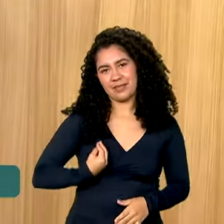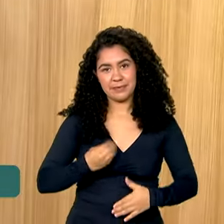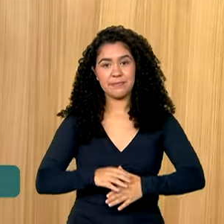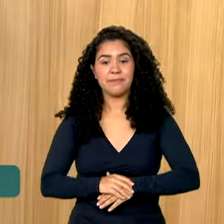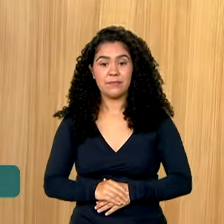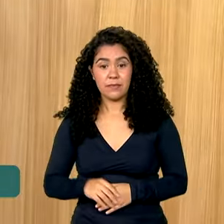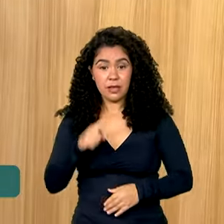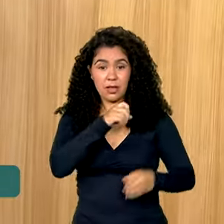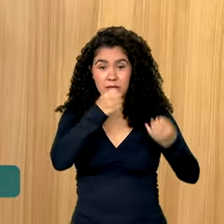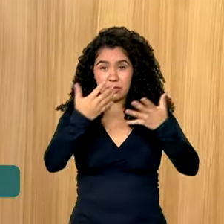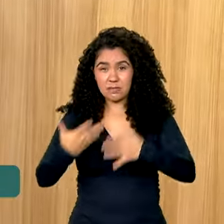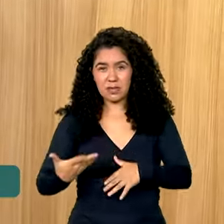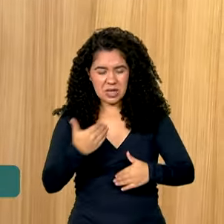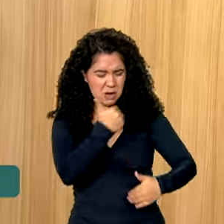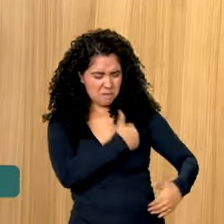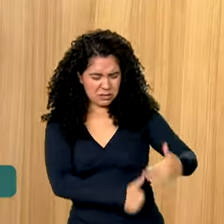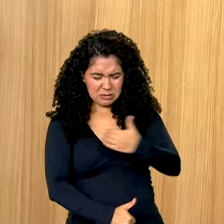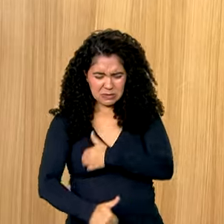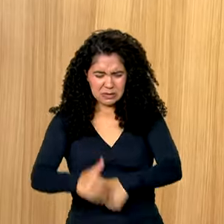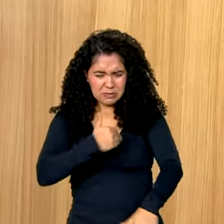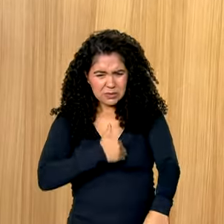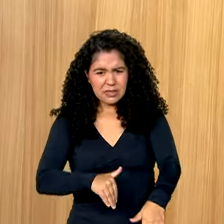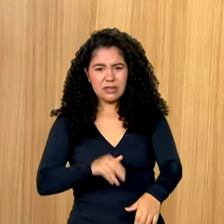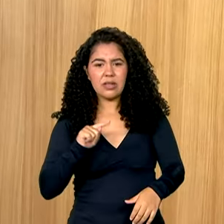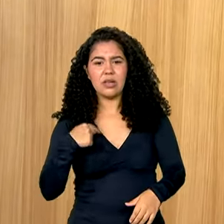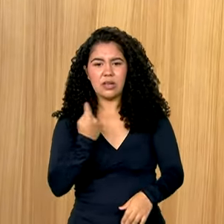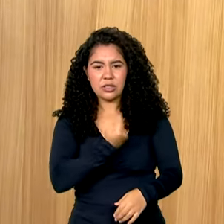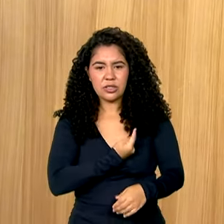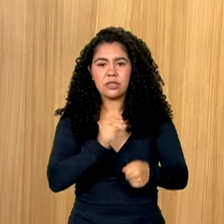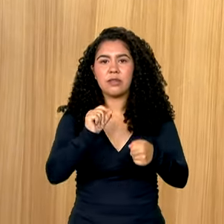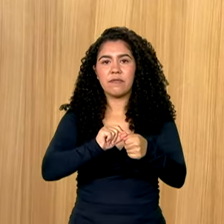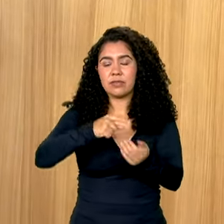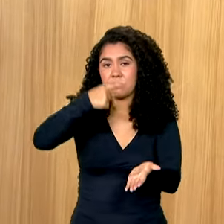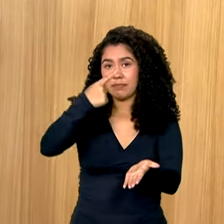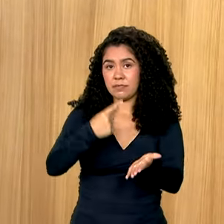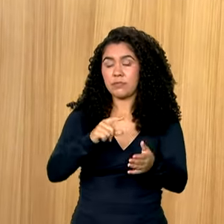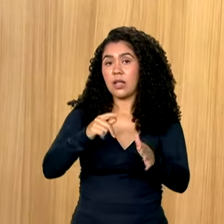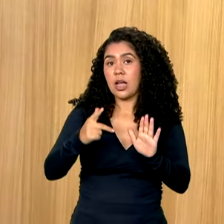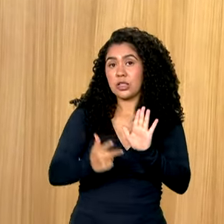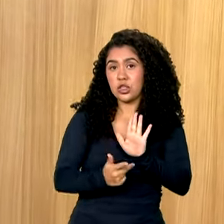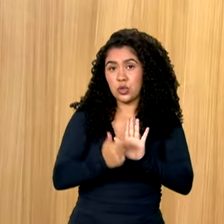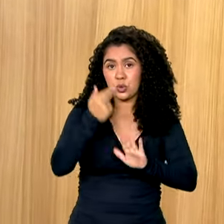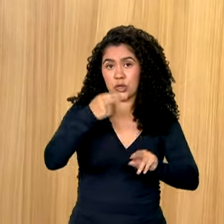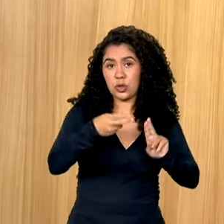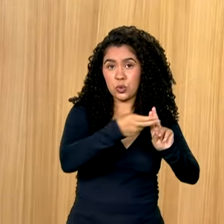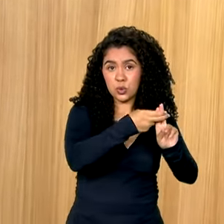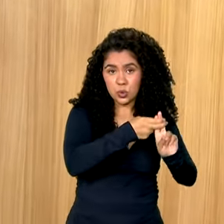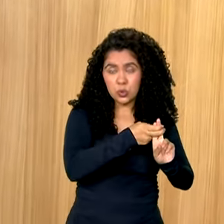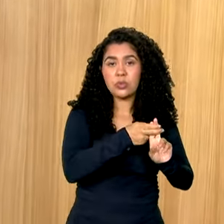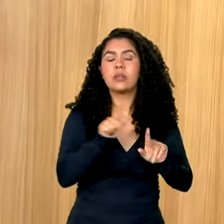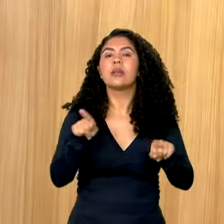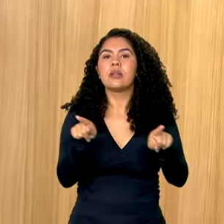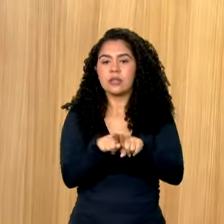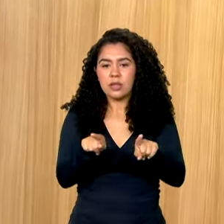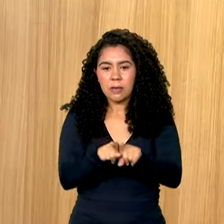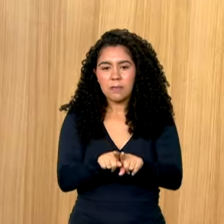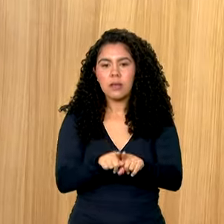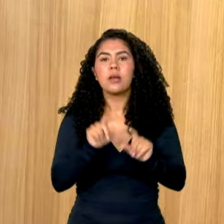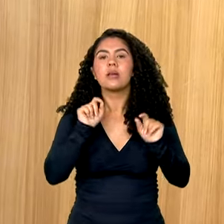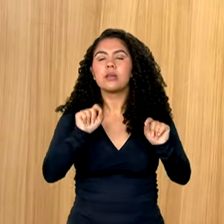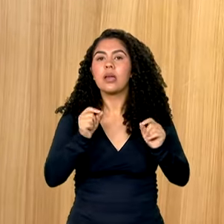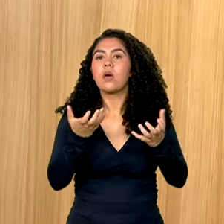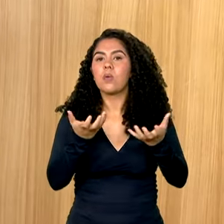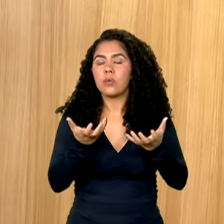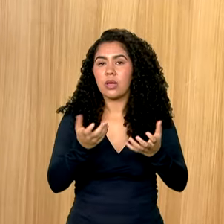Essas marcas nós vamos tirar com a cirurgia no SUS. E nós queremos tirar a grande marca do